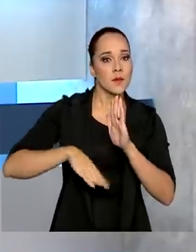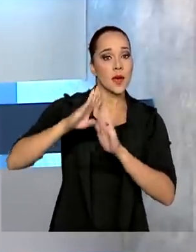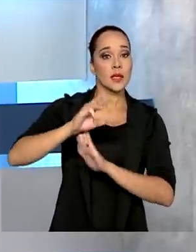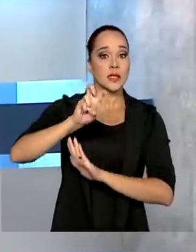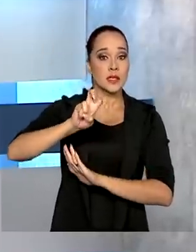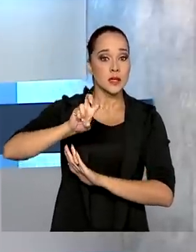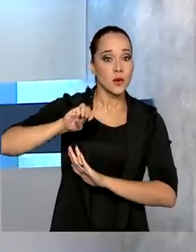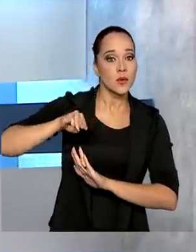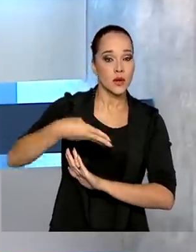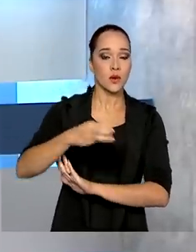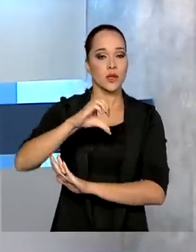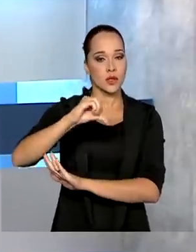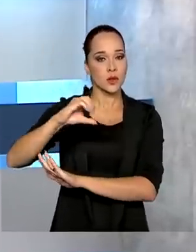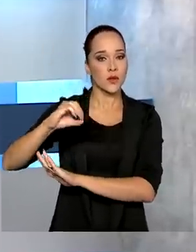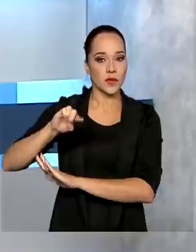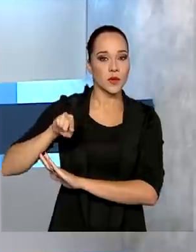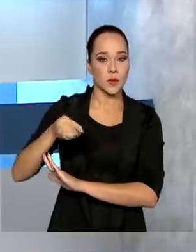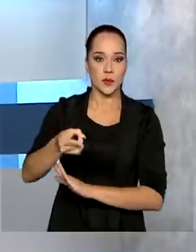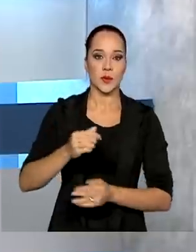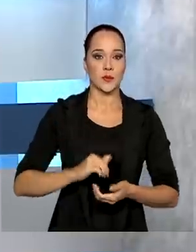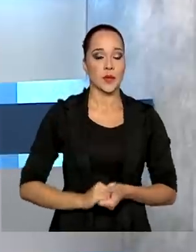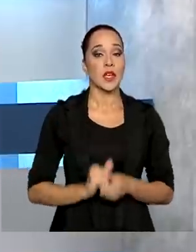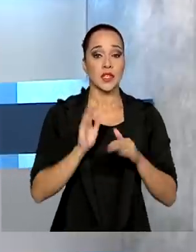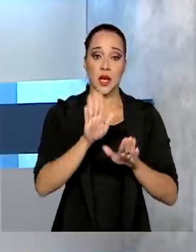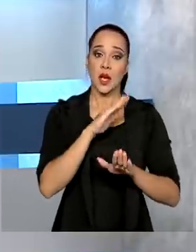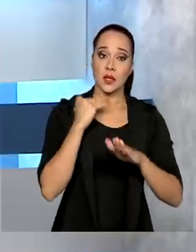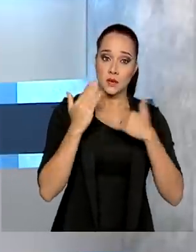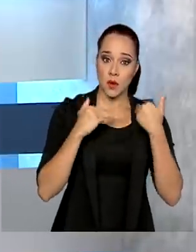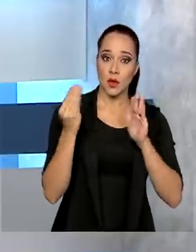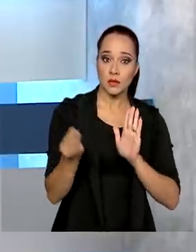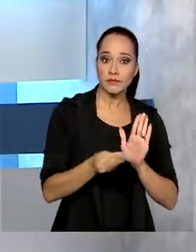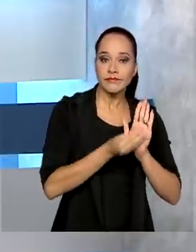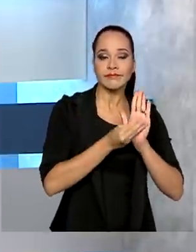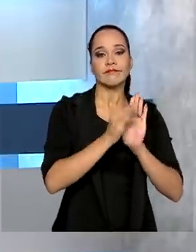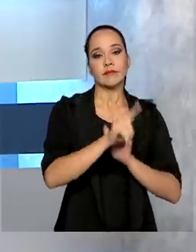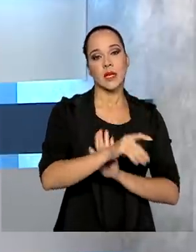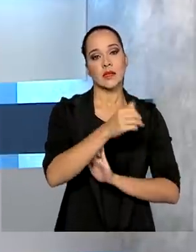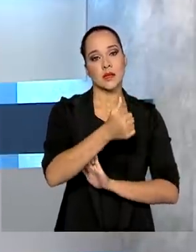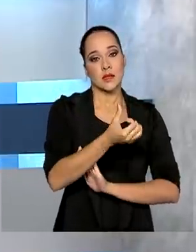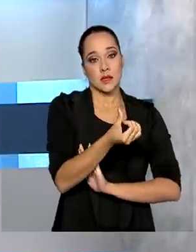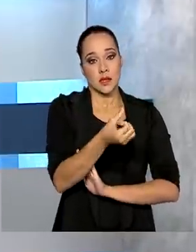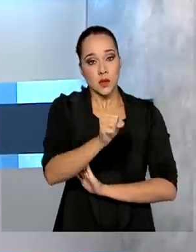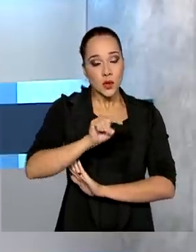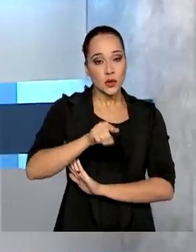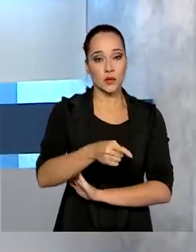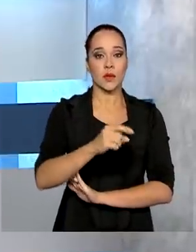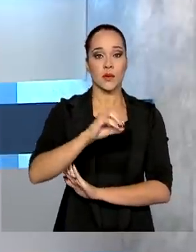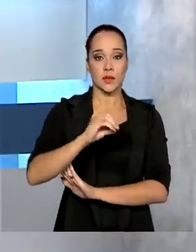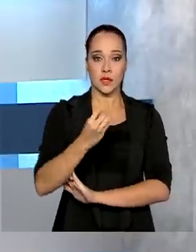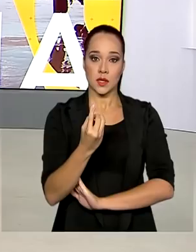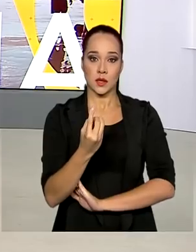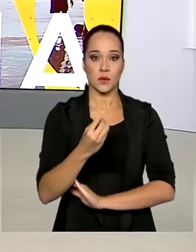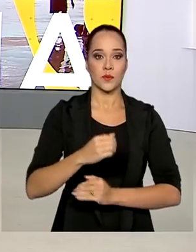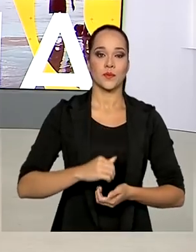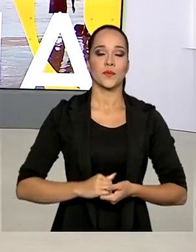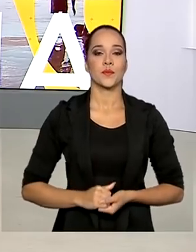5 milhões e 900 mil. Já os óbitos registrados somam 168 mil e 61.